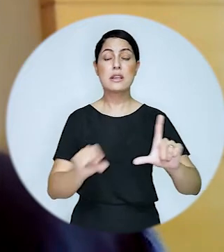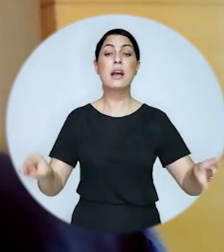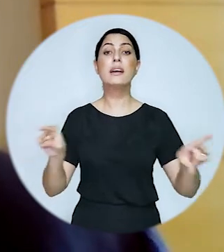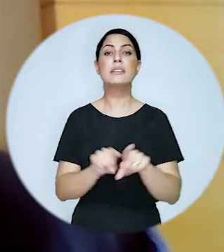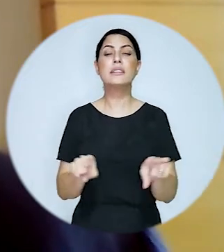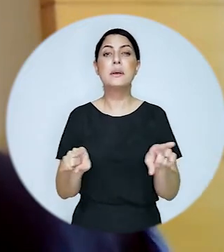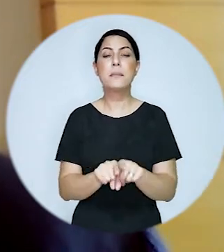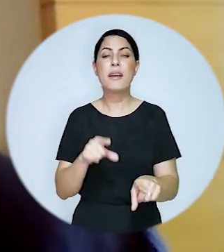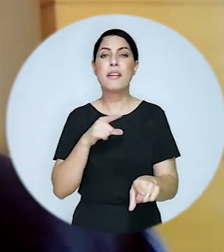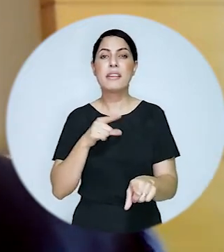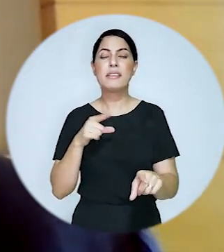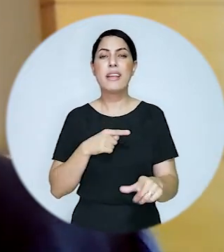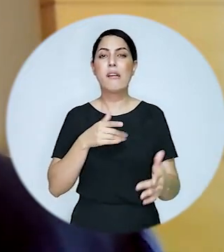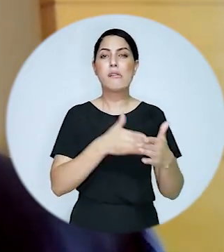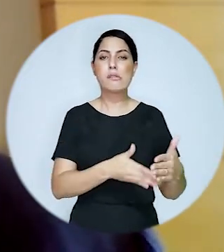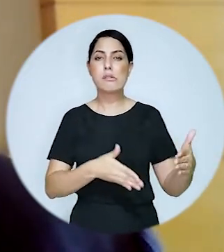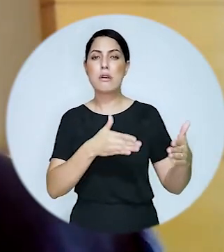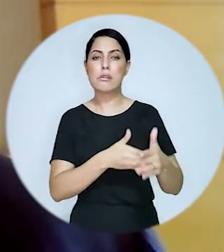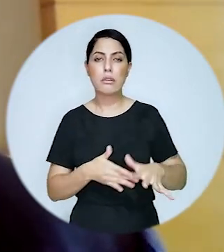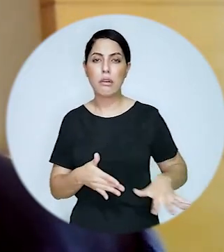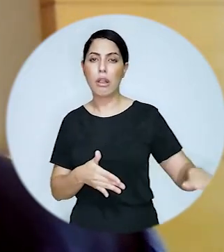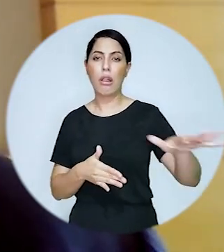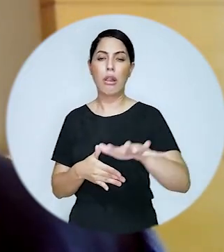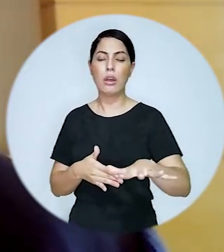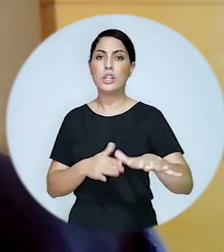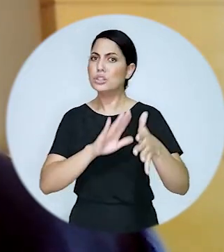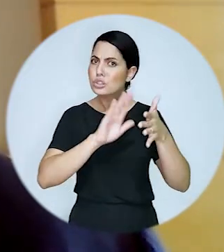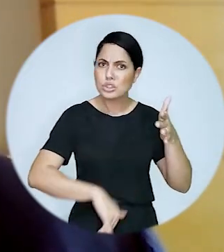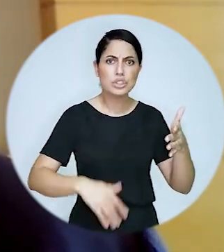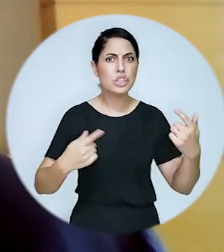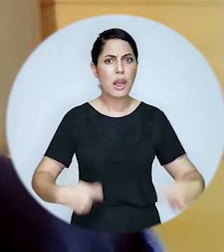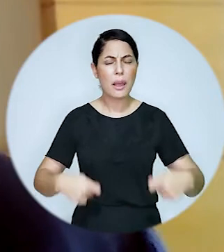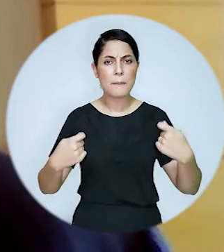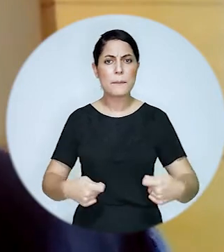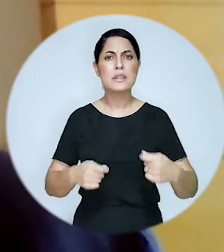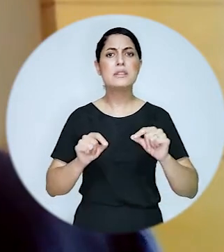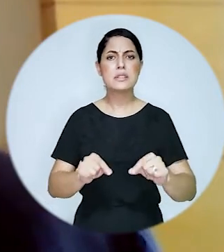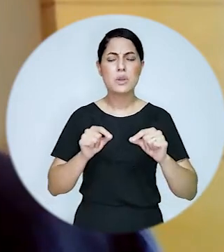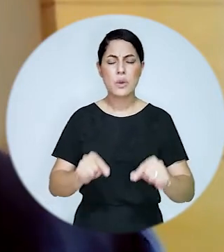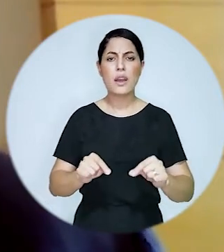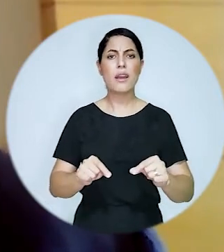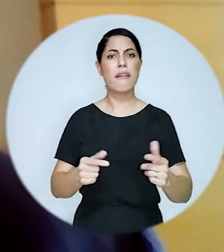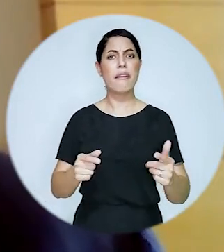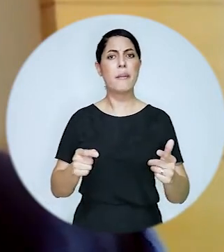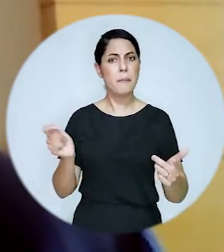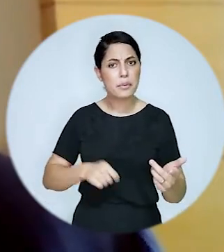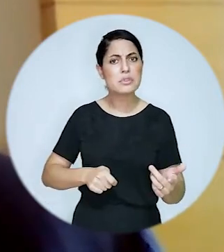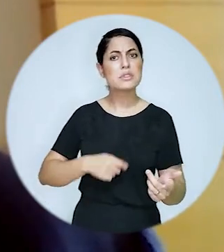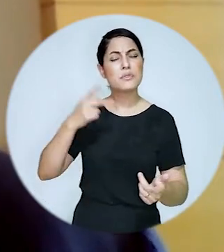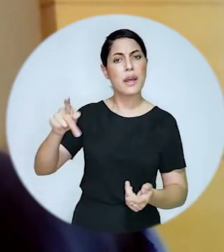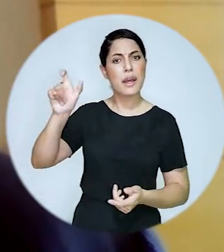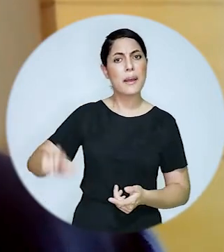importante falar da remoção das barreiras físicas das barreiras ambientais é importante garantir os